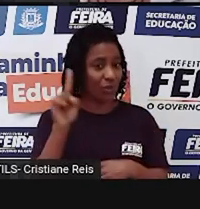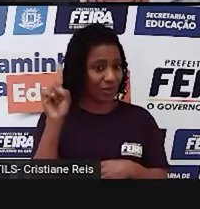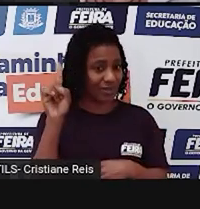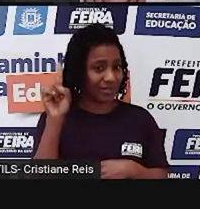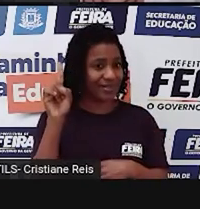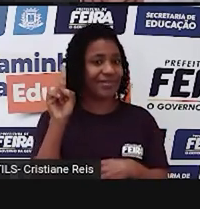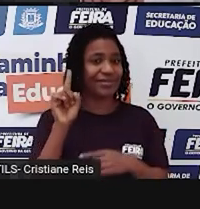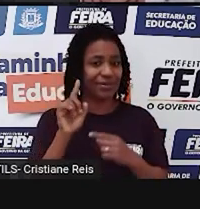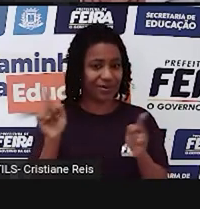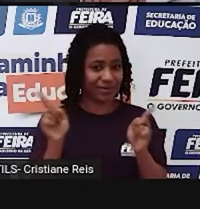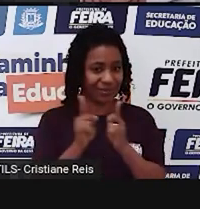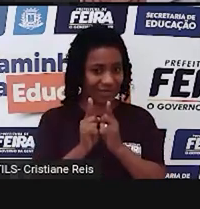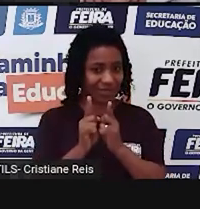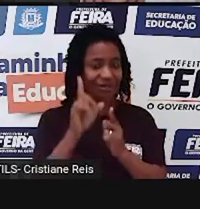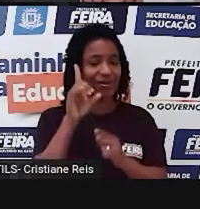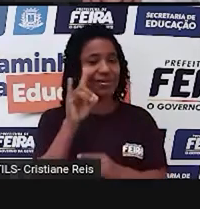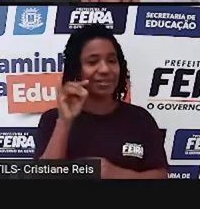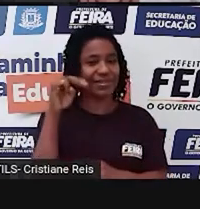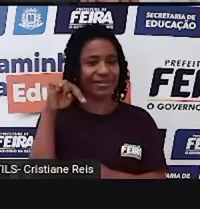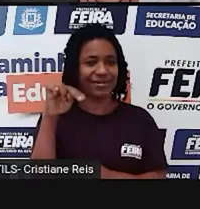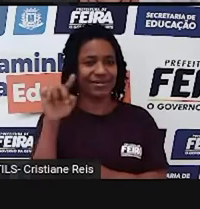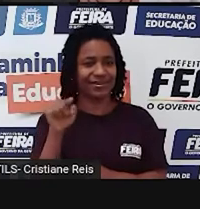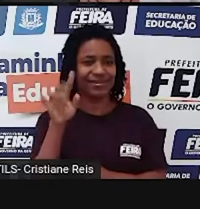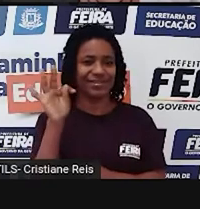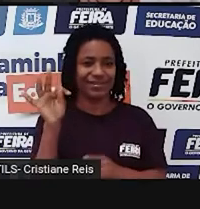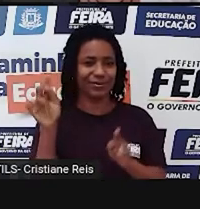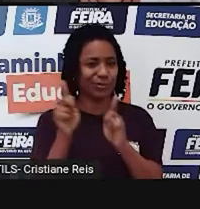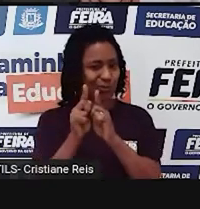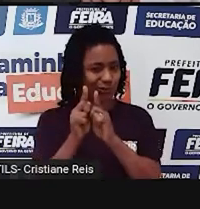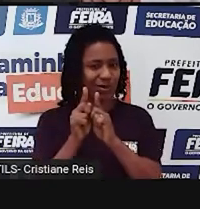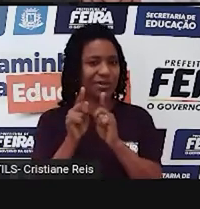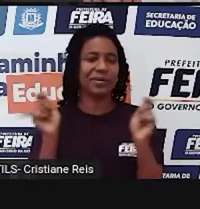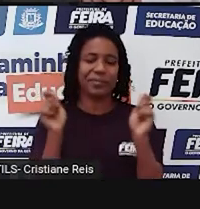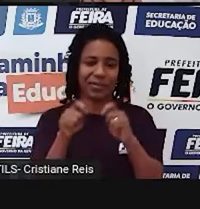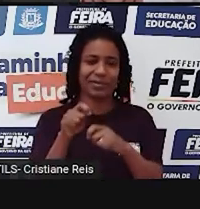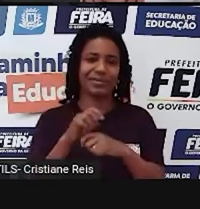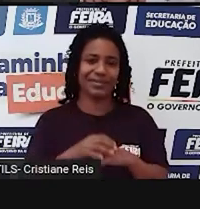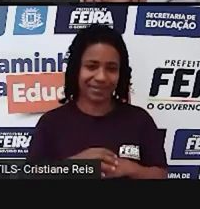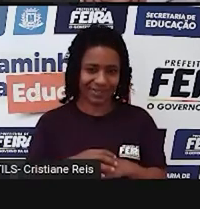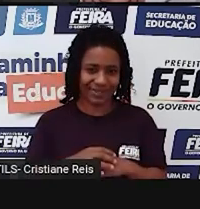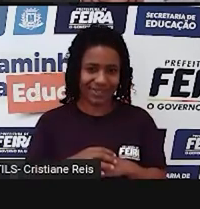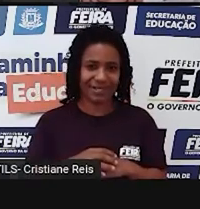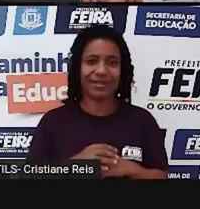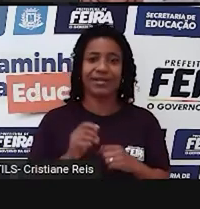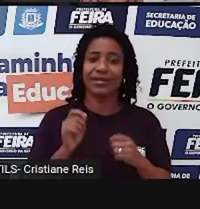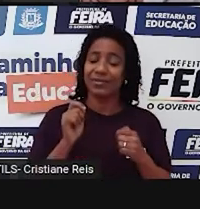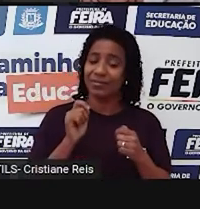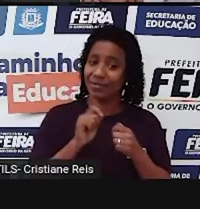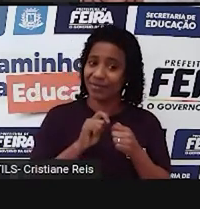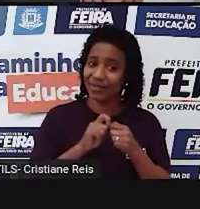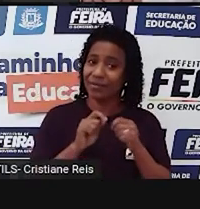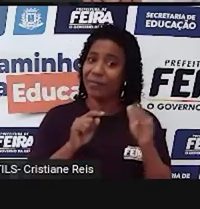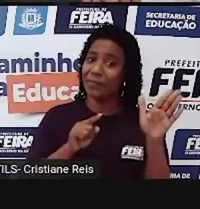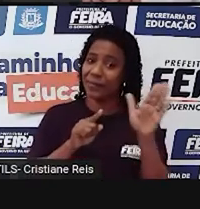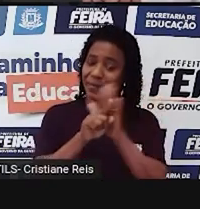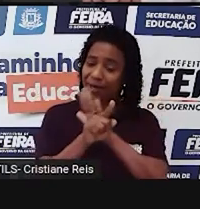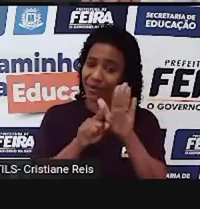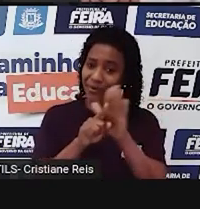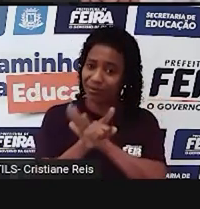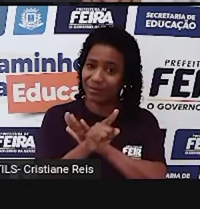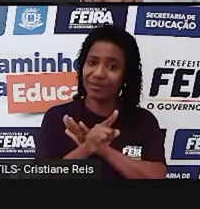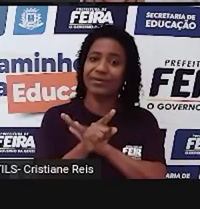D ou D, D, D, D, na sua forma contrata. E para construir perguntas, eu